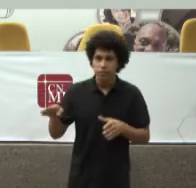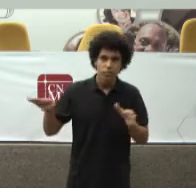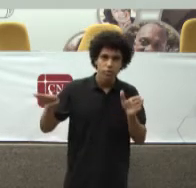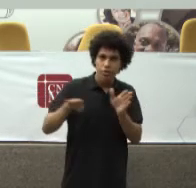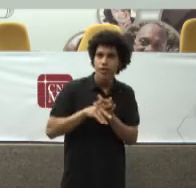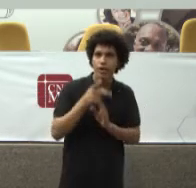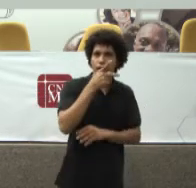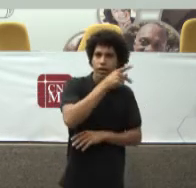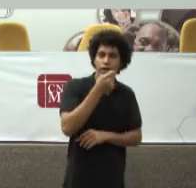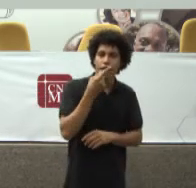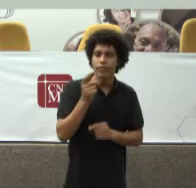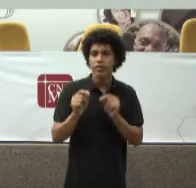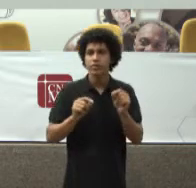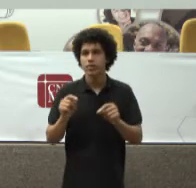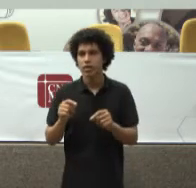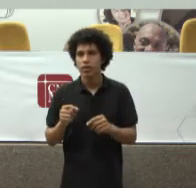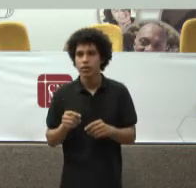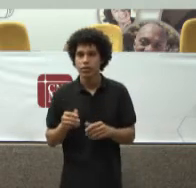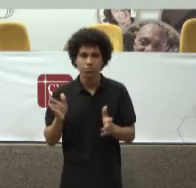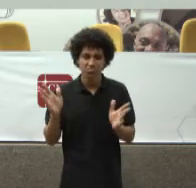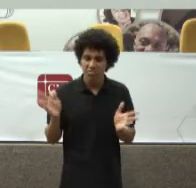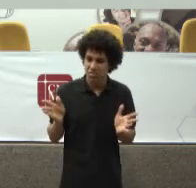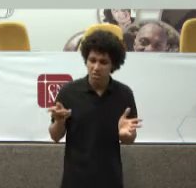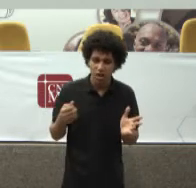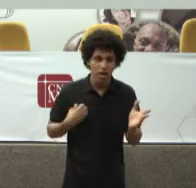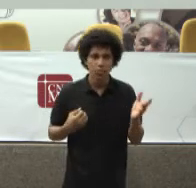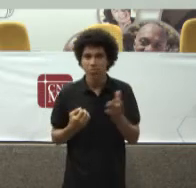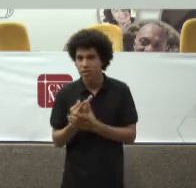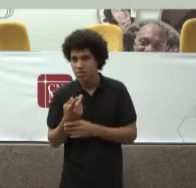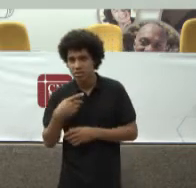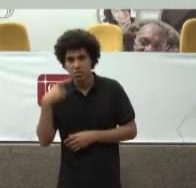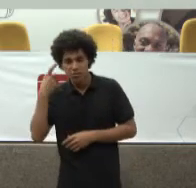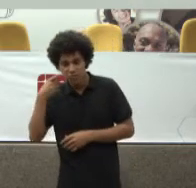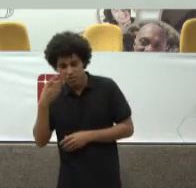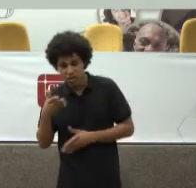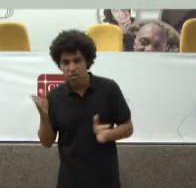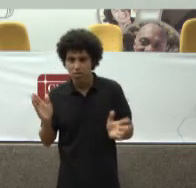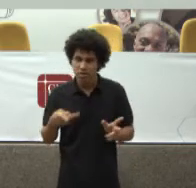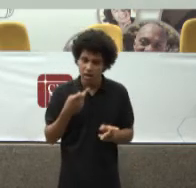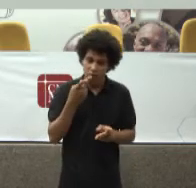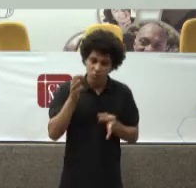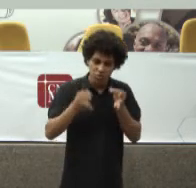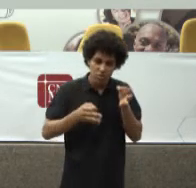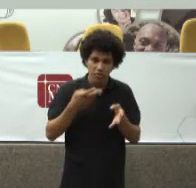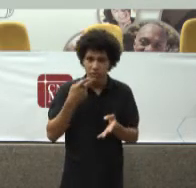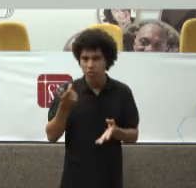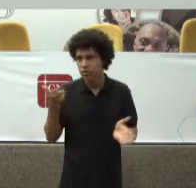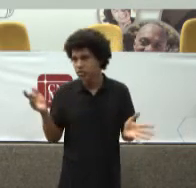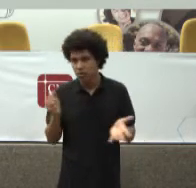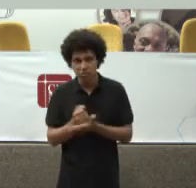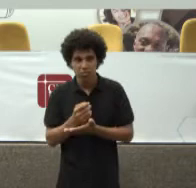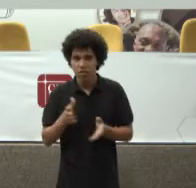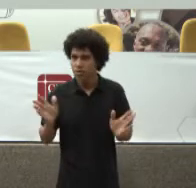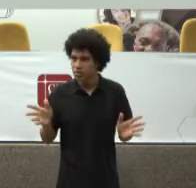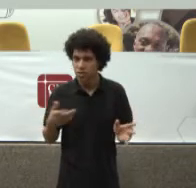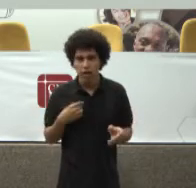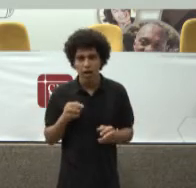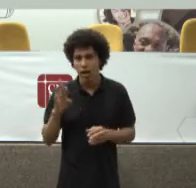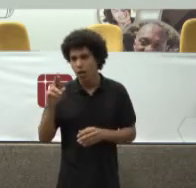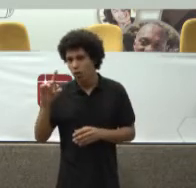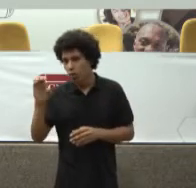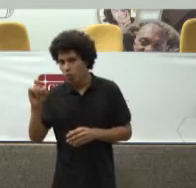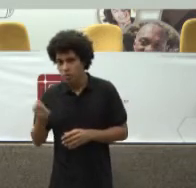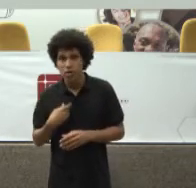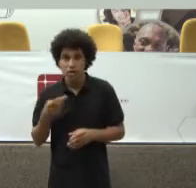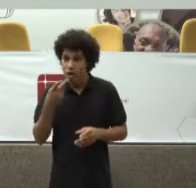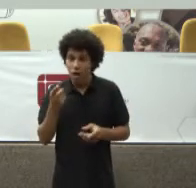processos Em que já teve Atuação do promotor Já teve atuação Do advogado Já teve o juiz Falando, dando sentença Já teve recurso Já teve